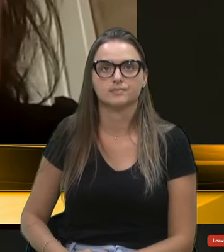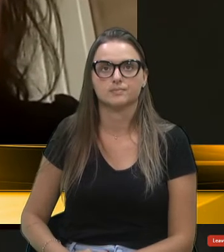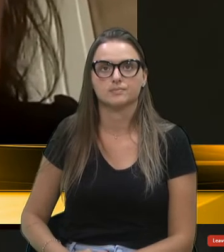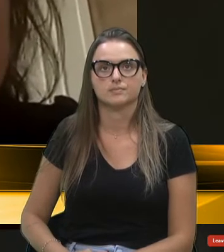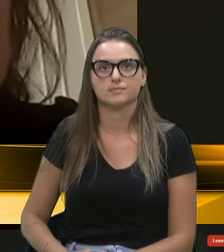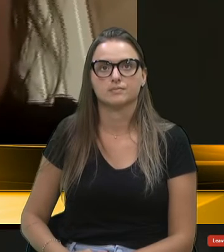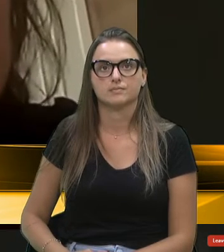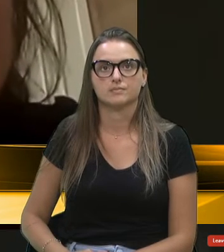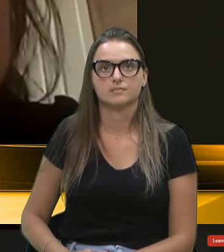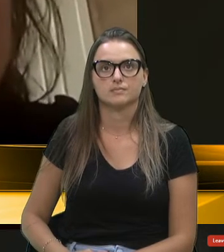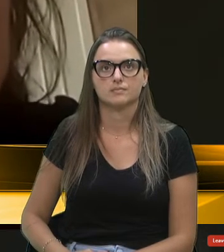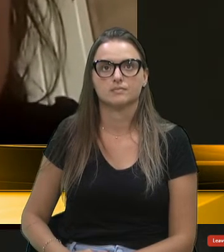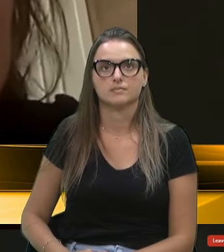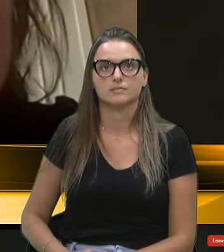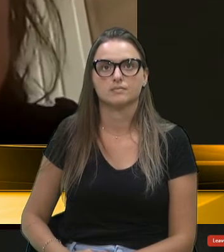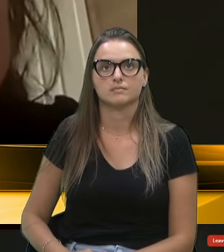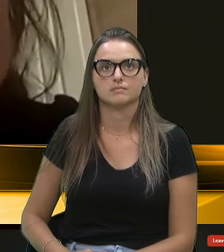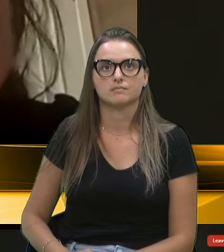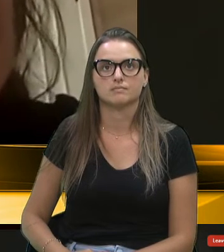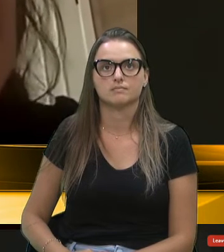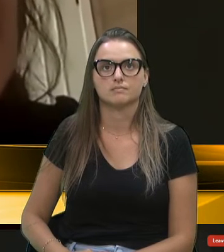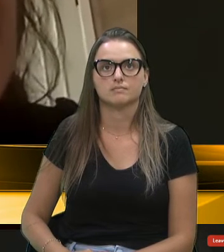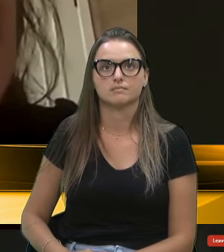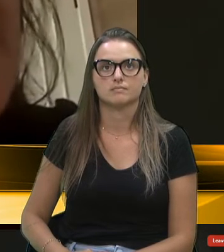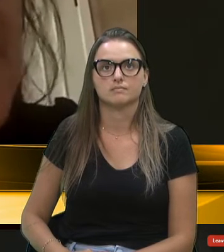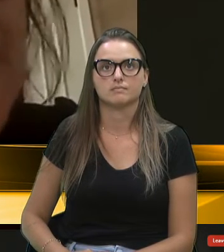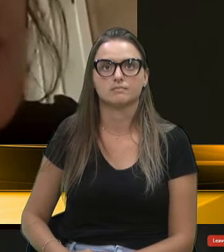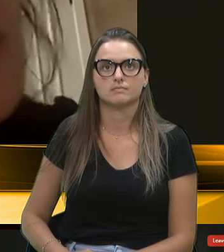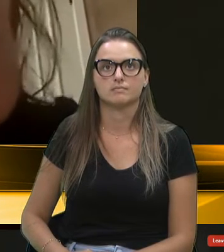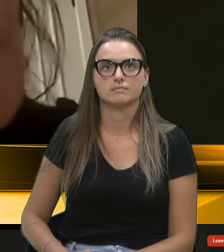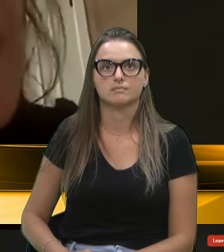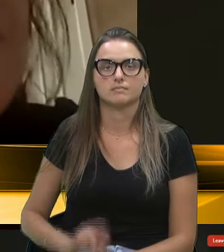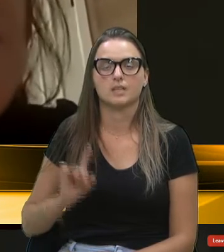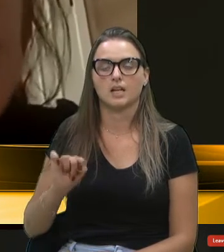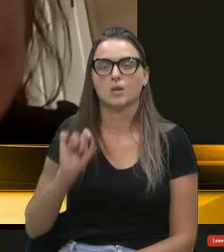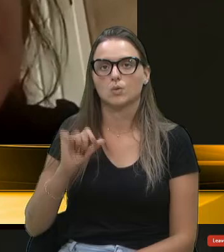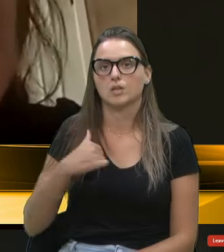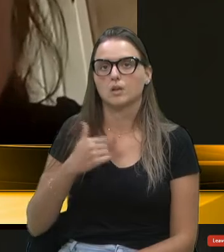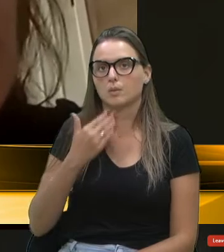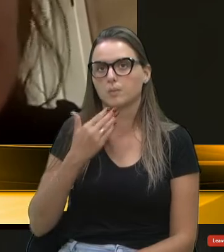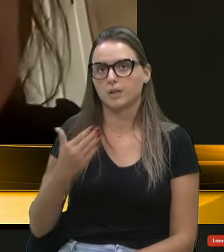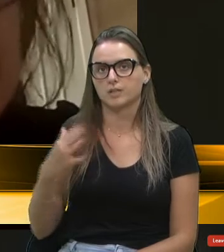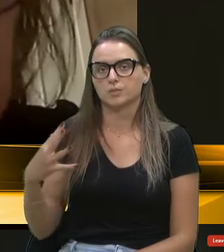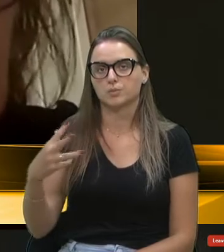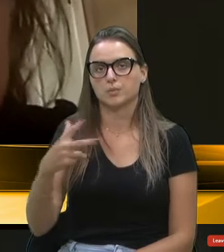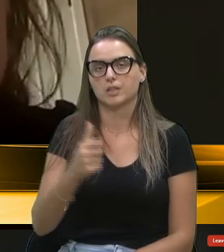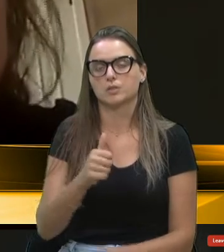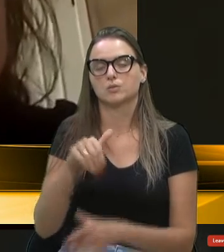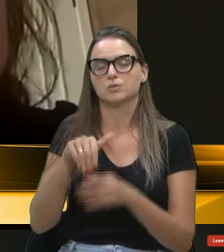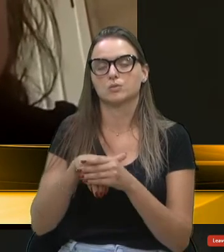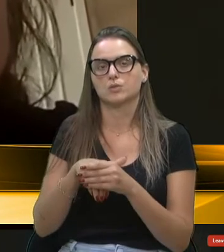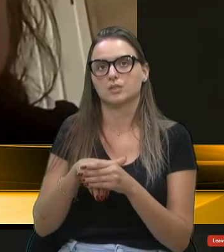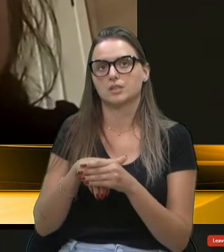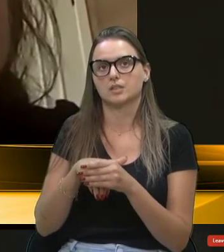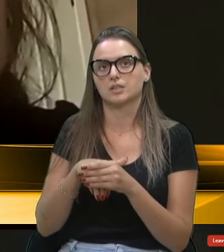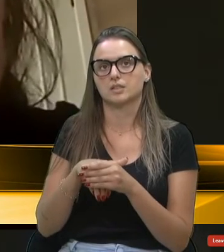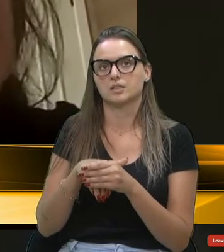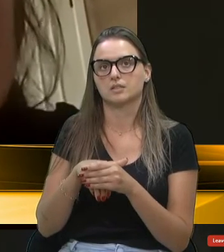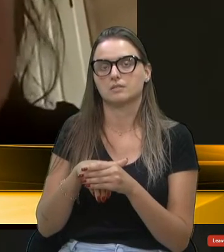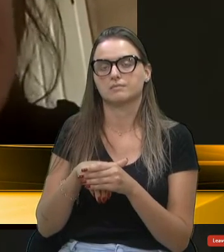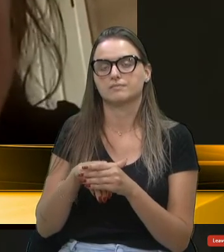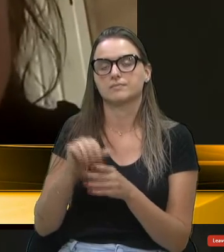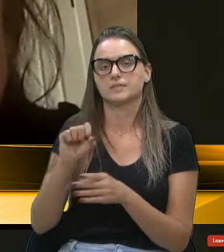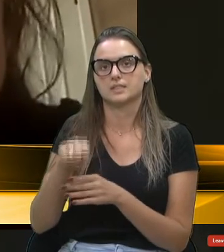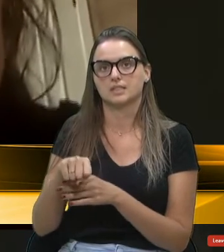Vamos falar nesse sentido. Nesse sentido que eu peço, senhores, a colaboração e que